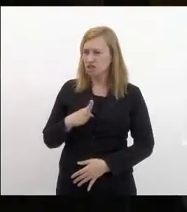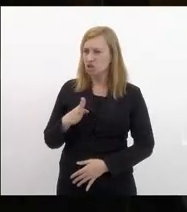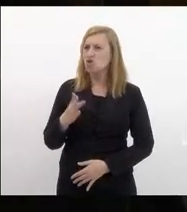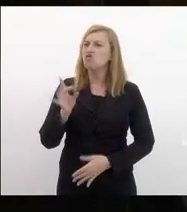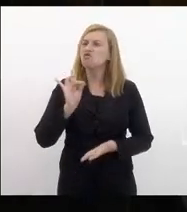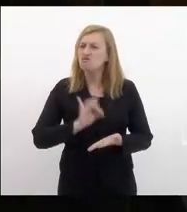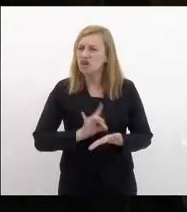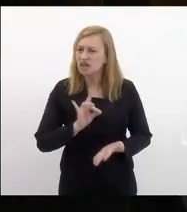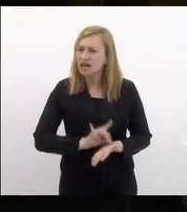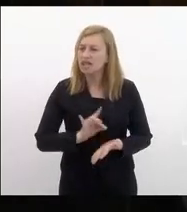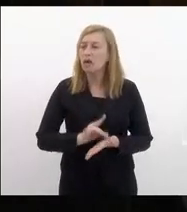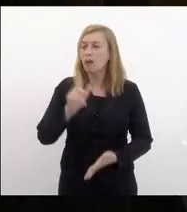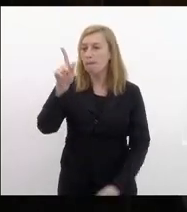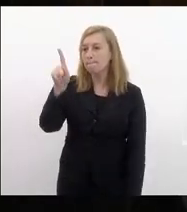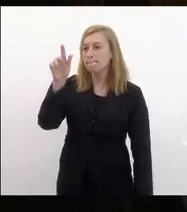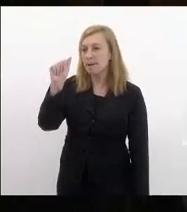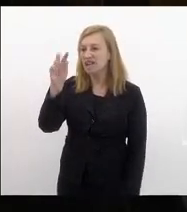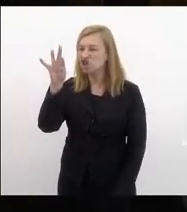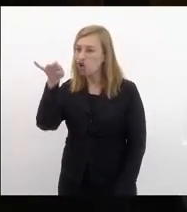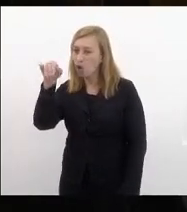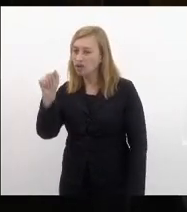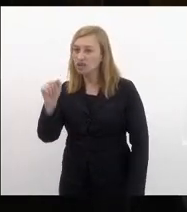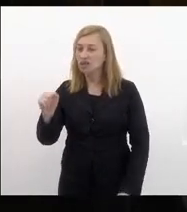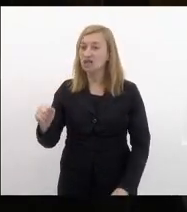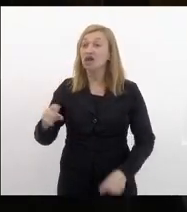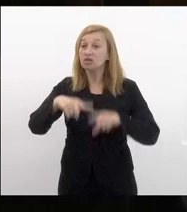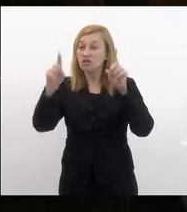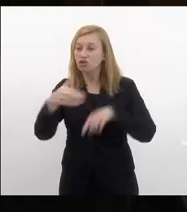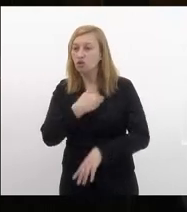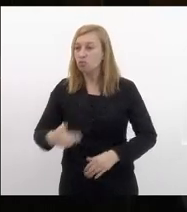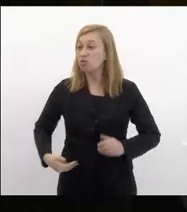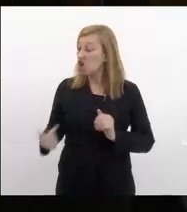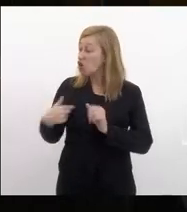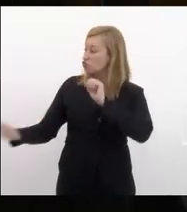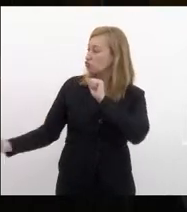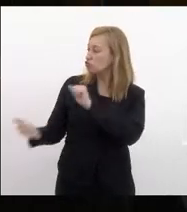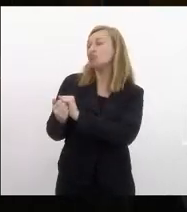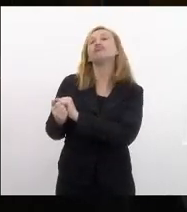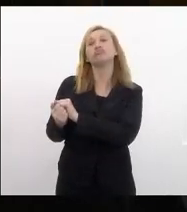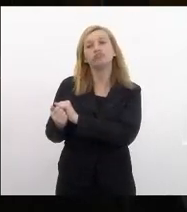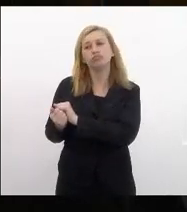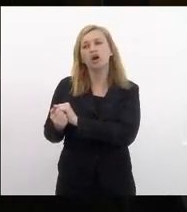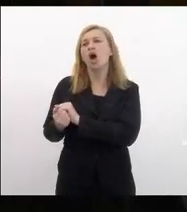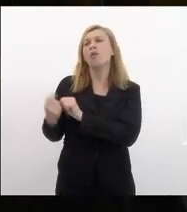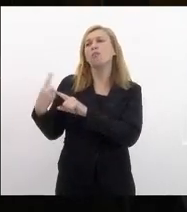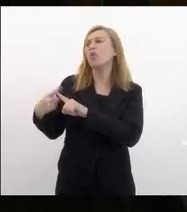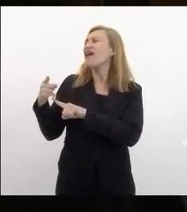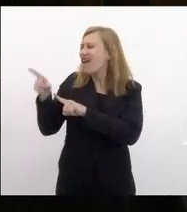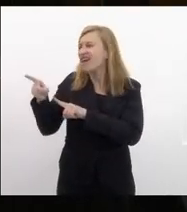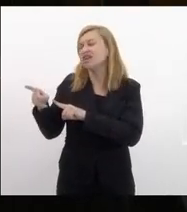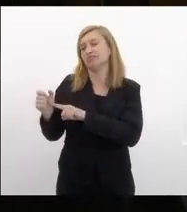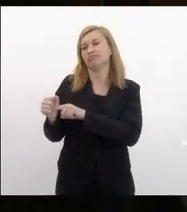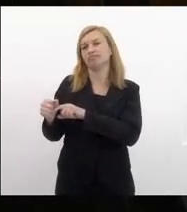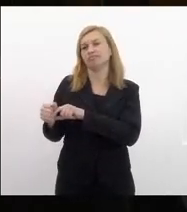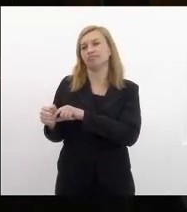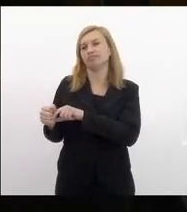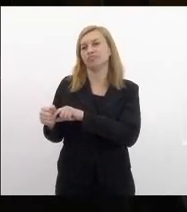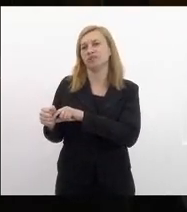servidor público e é do lado do servidor público que eu me encontro porque é ele que